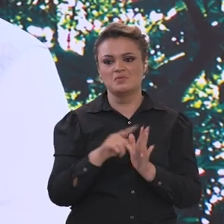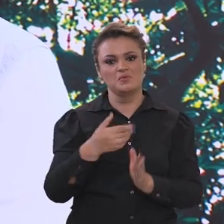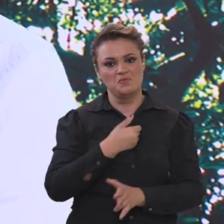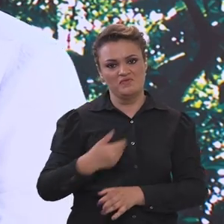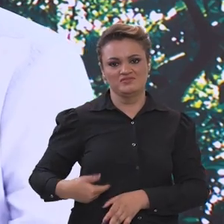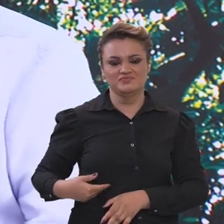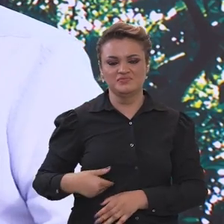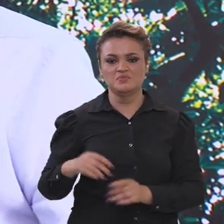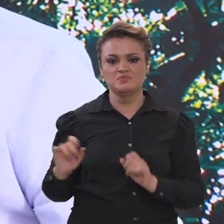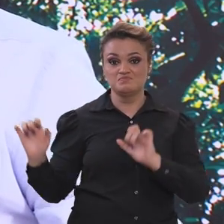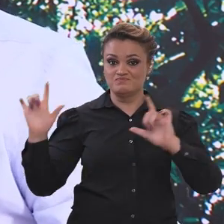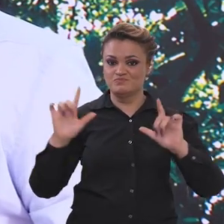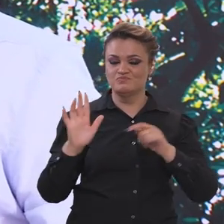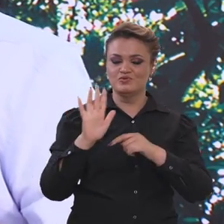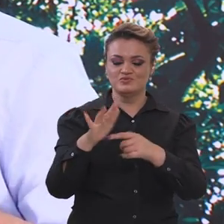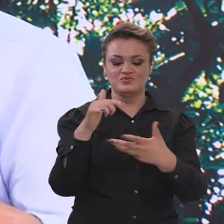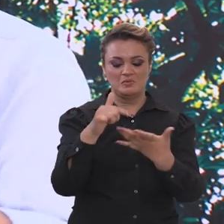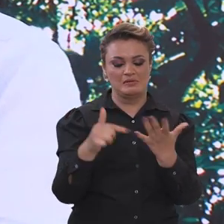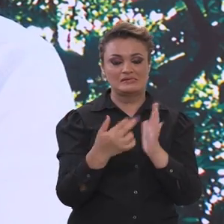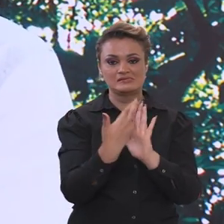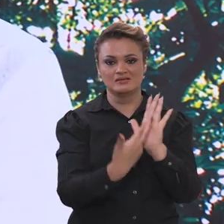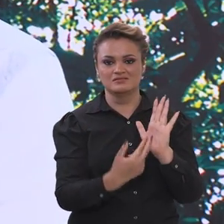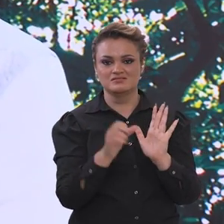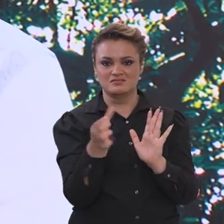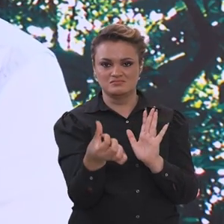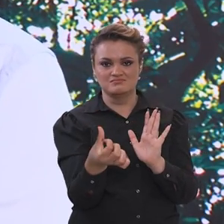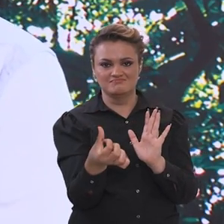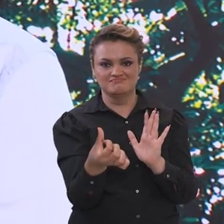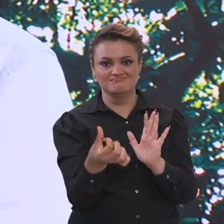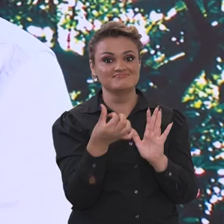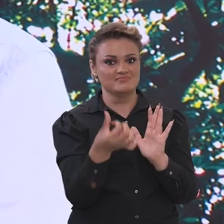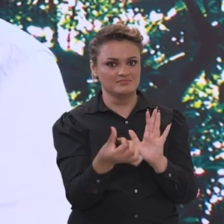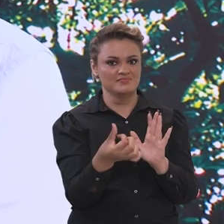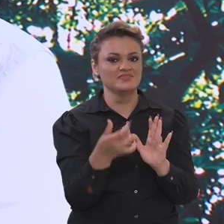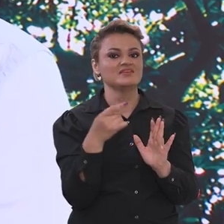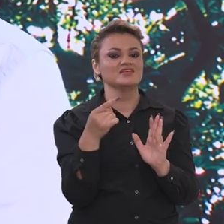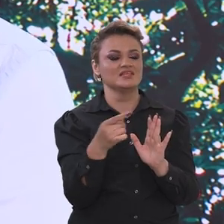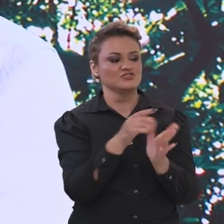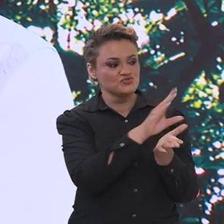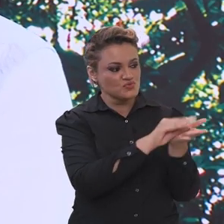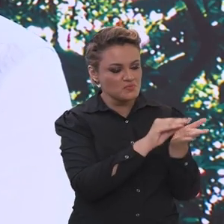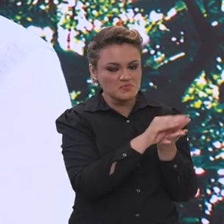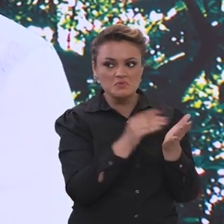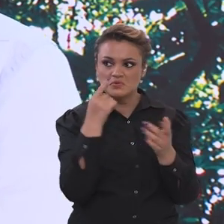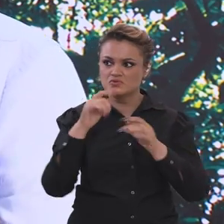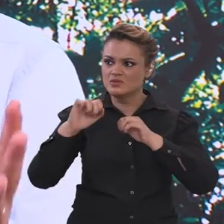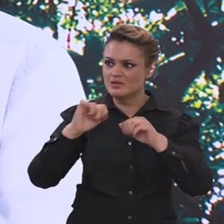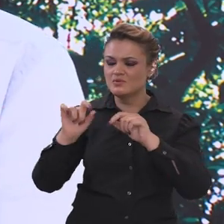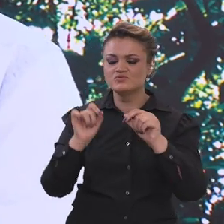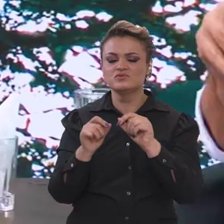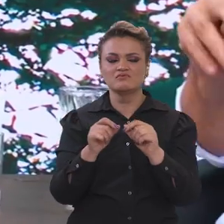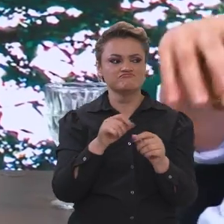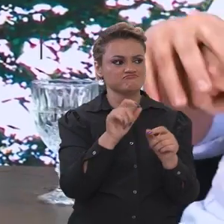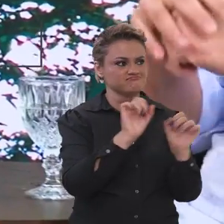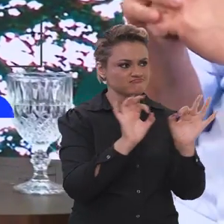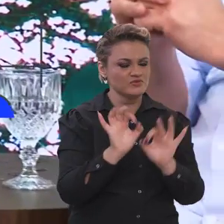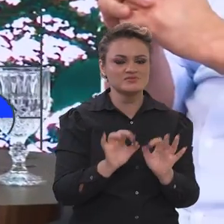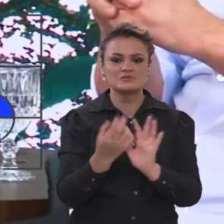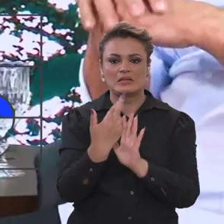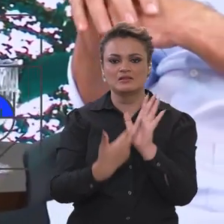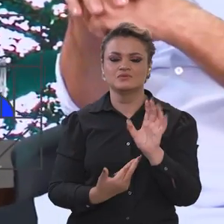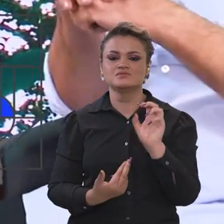governo. Então, apresentou-se os seis relatórios que copilou todo o debate que foi feito